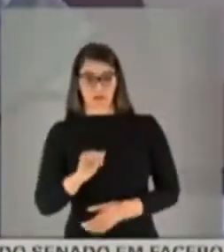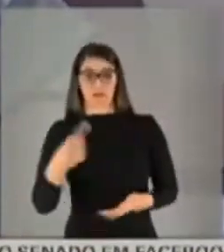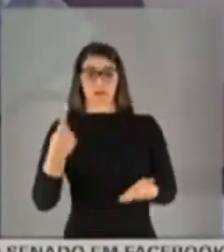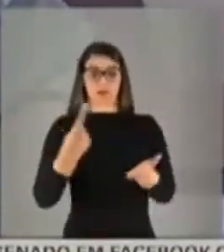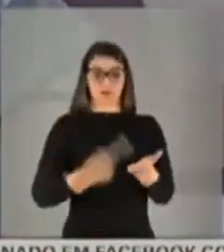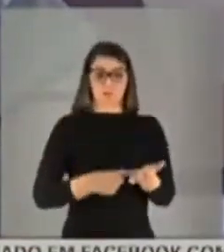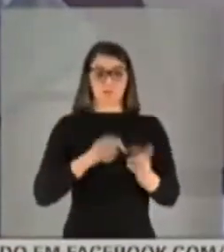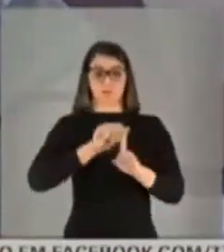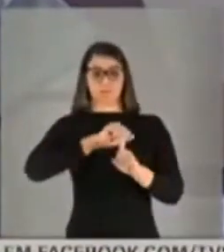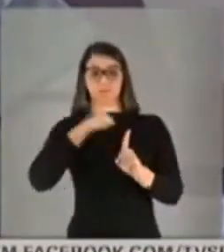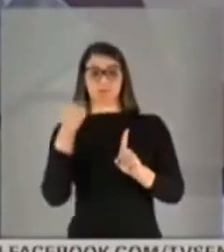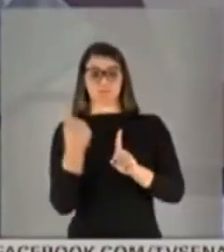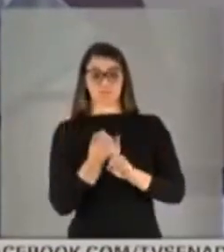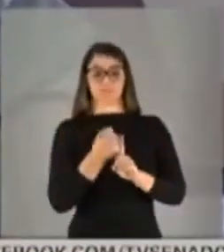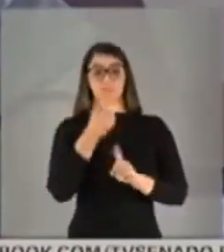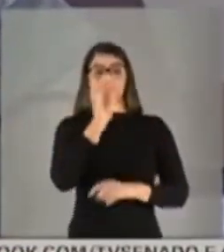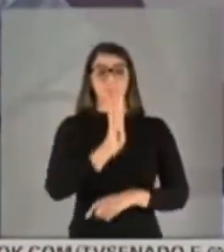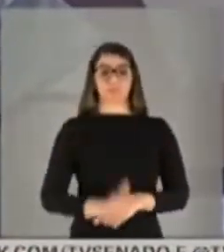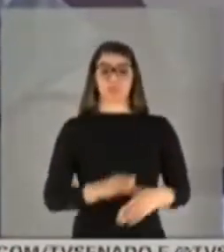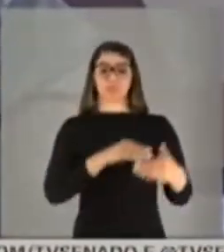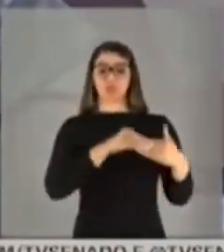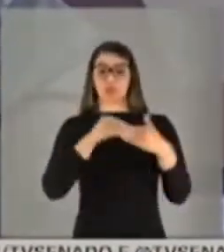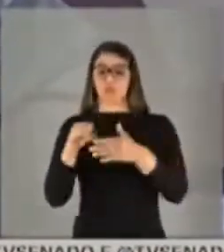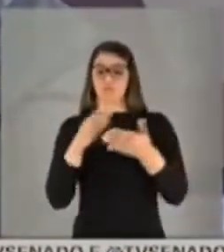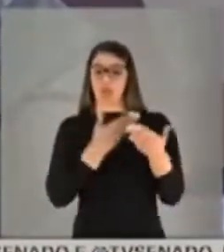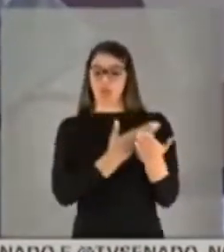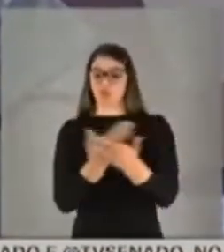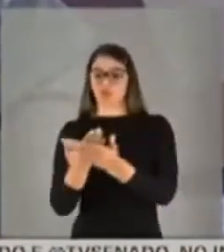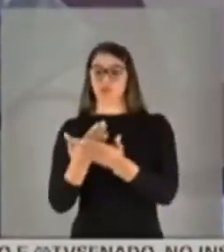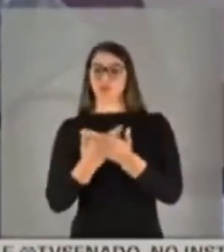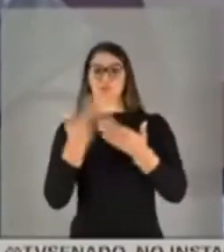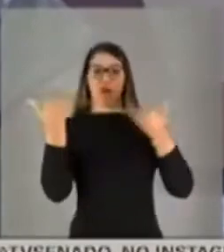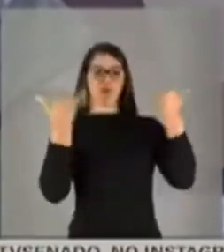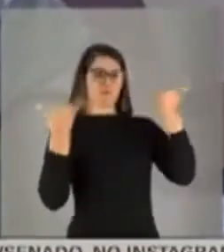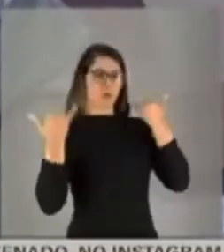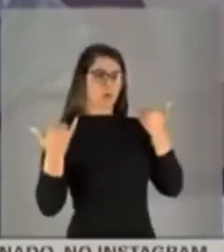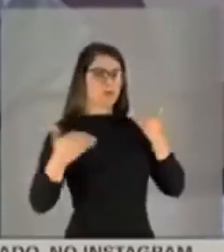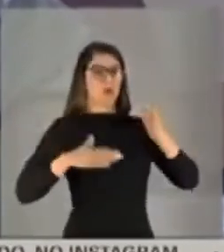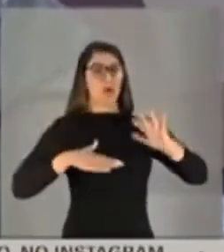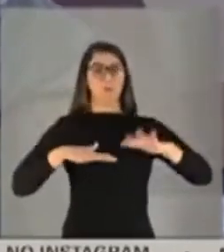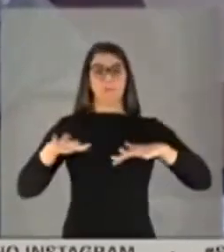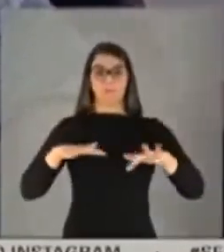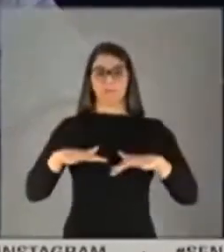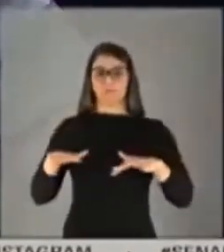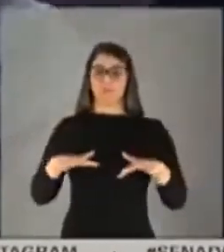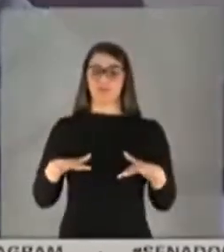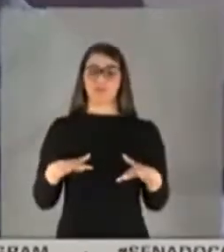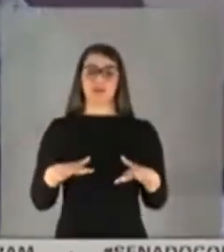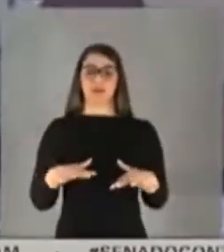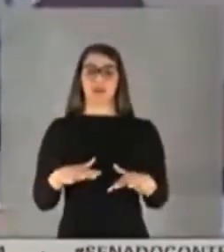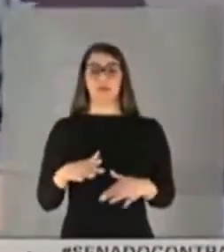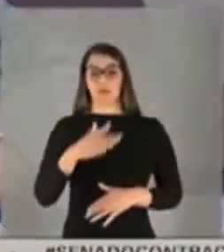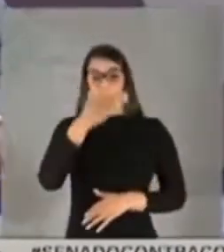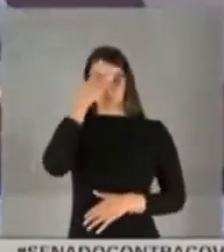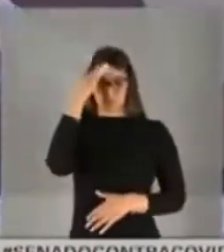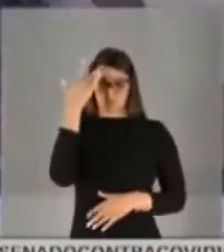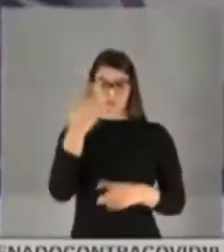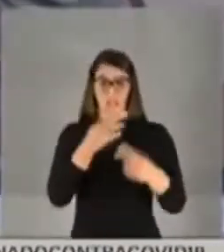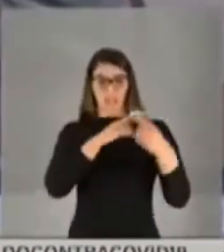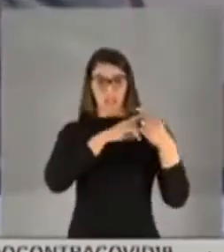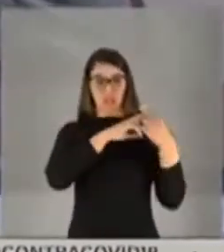brasileira de levar adiante os estudos, as informações e as mobilizações para que os responsáveis